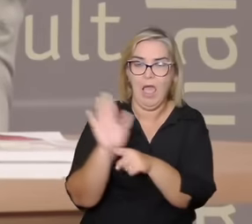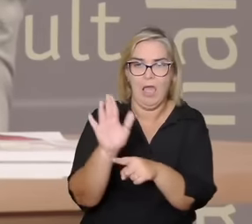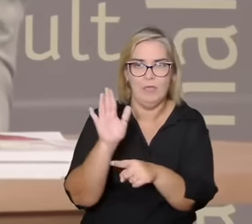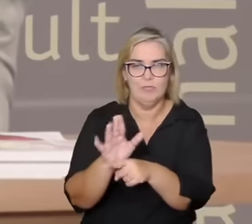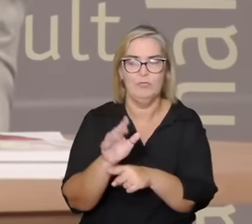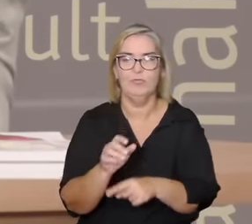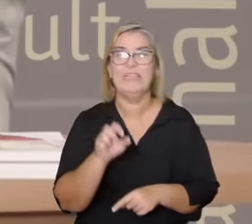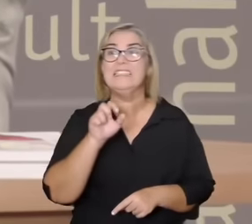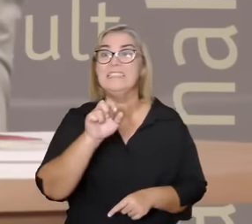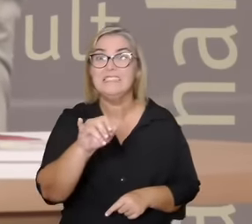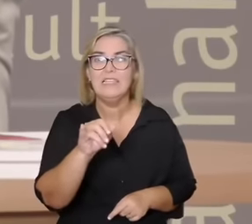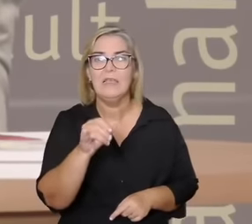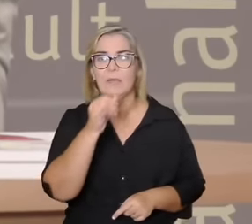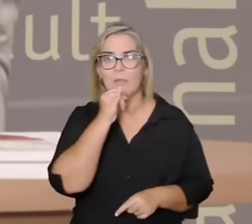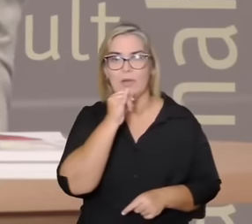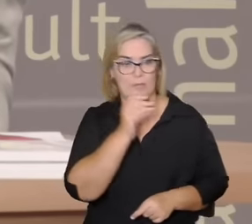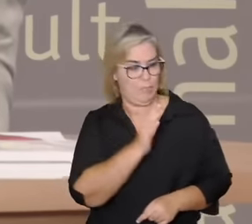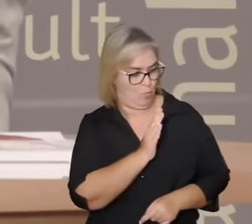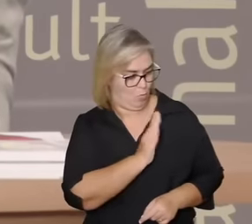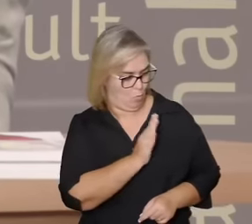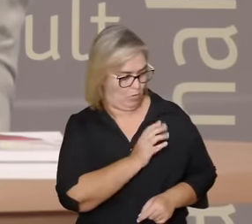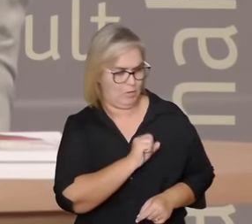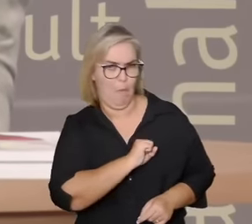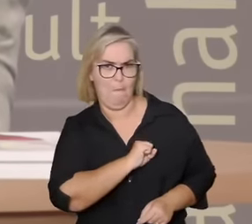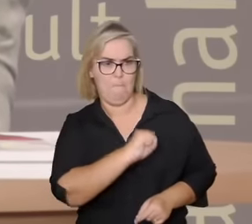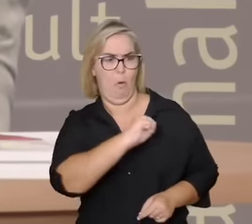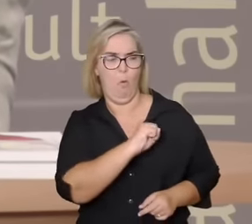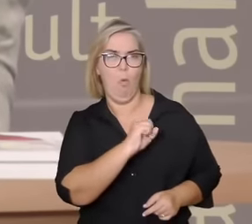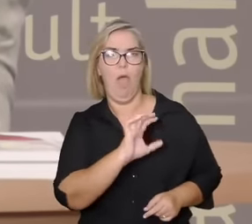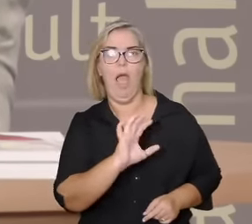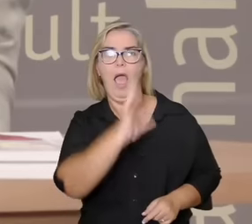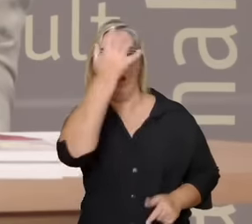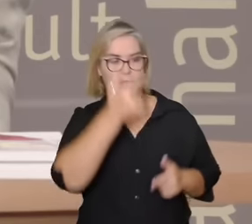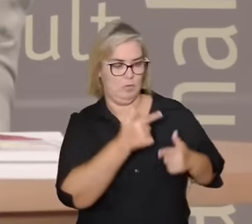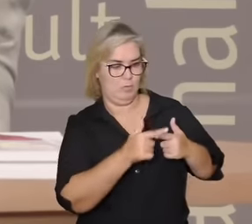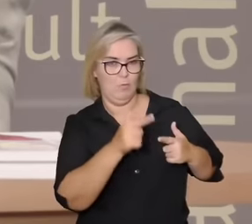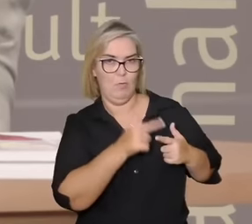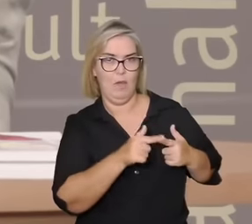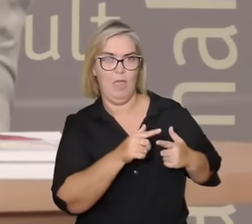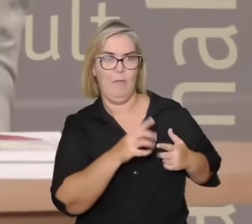usa ocitocina recuperava o coração uma célula lesada